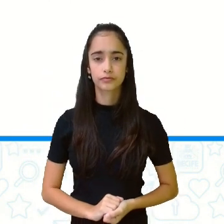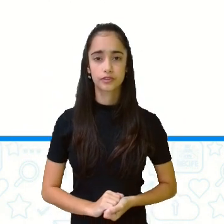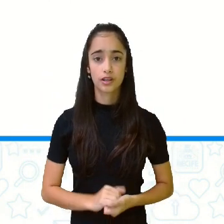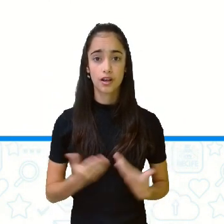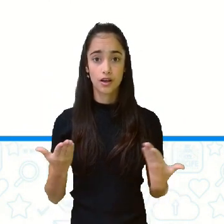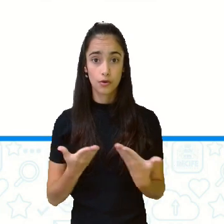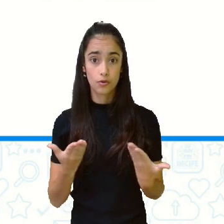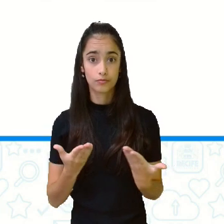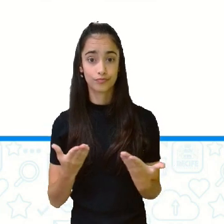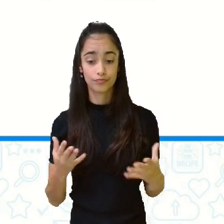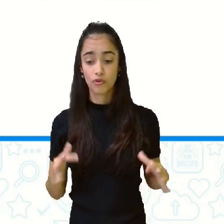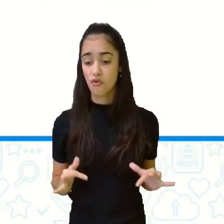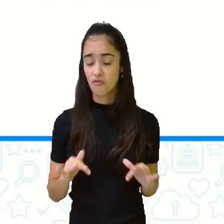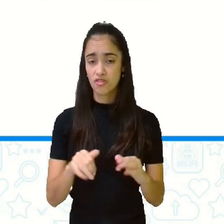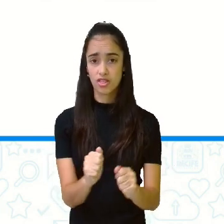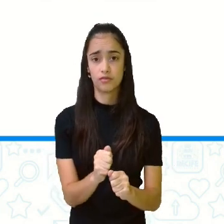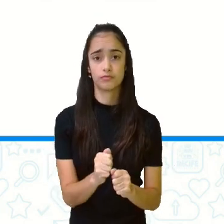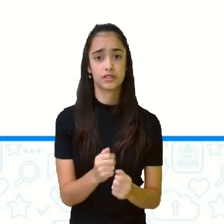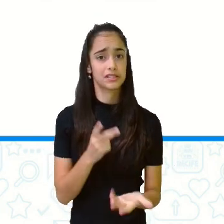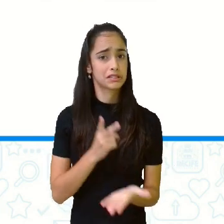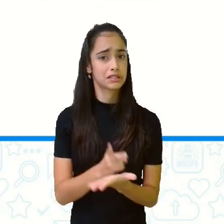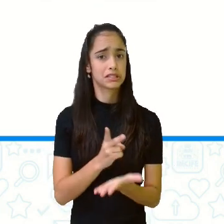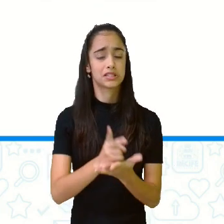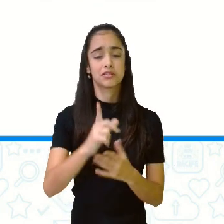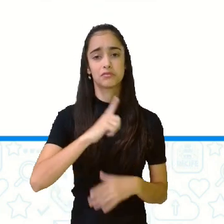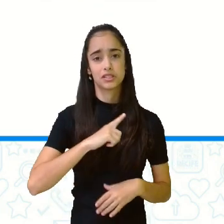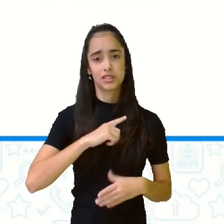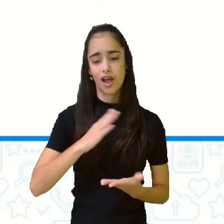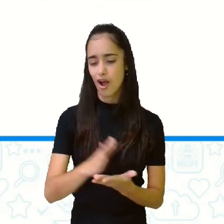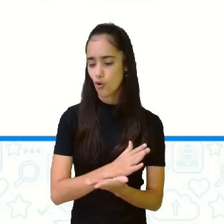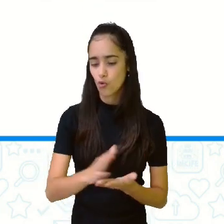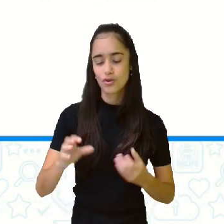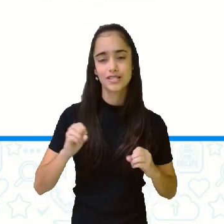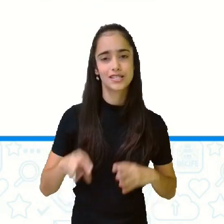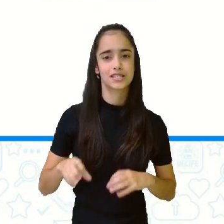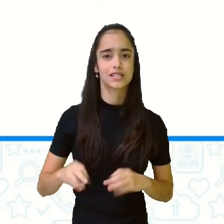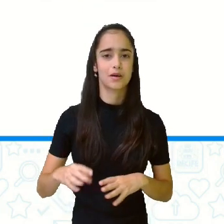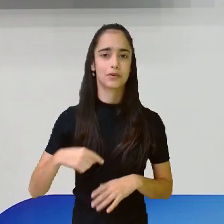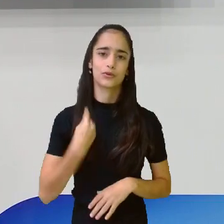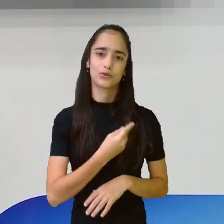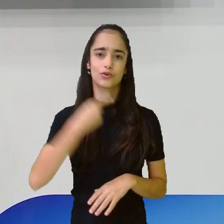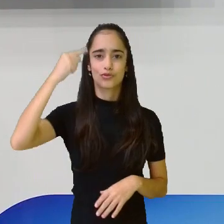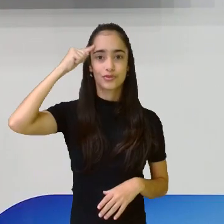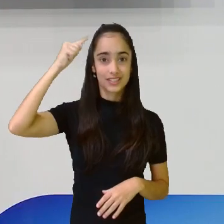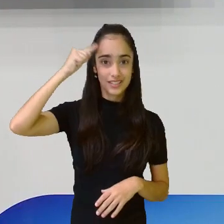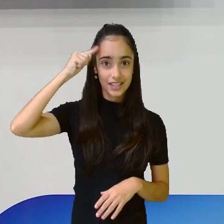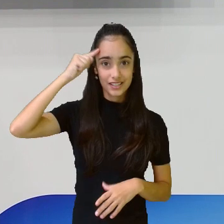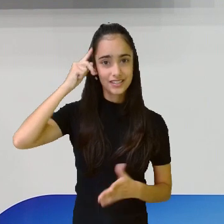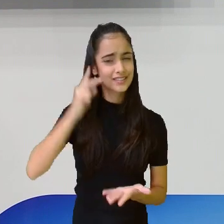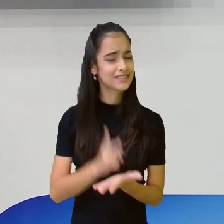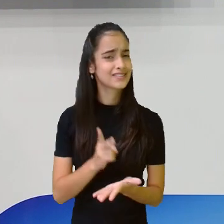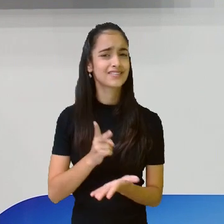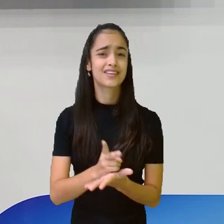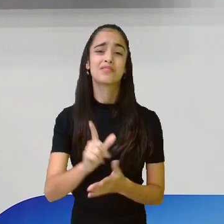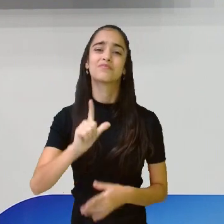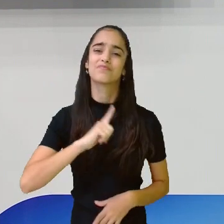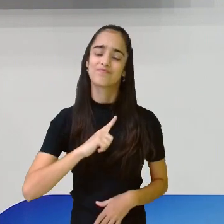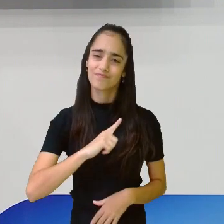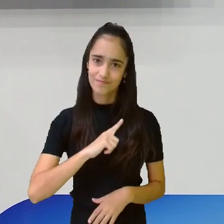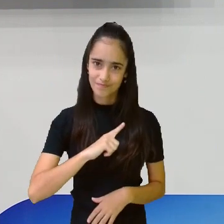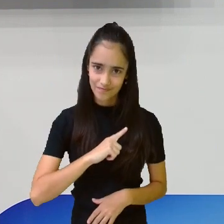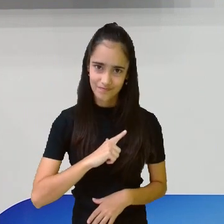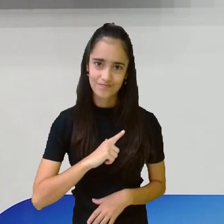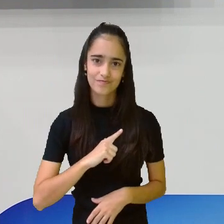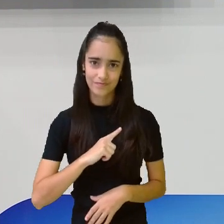Conclusão com o ensinamento moral, isso mesmo, como eu estava falando, sempre tem aí uma